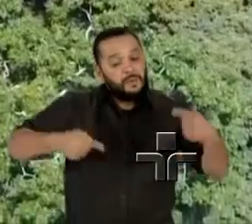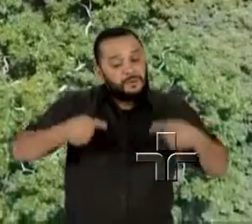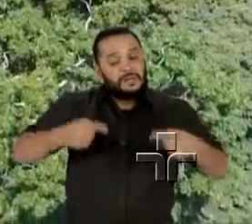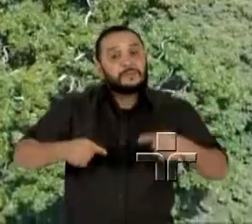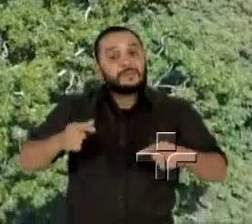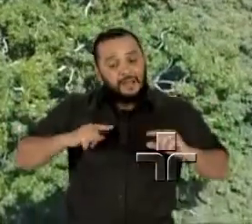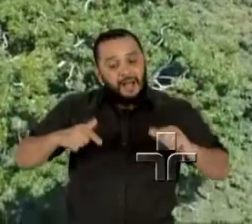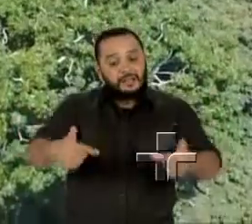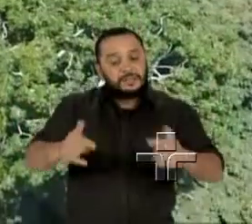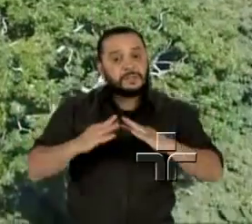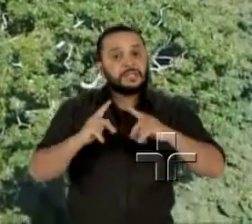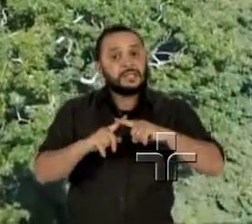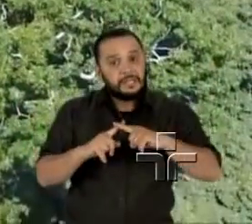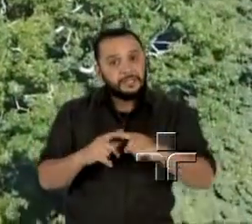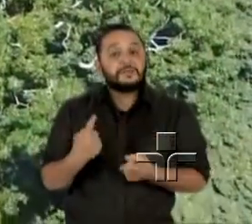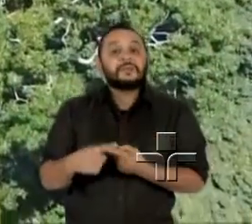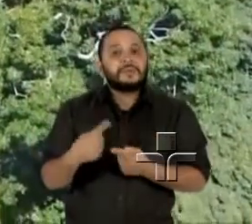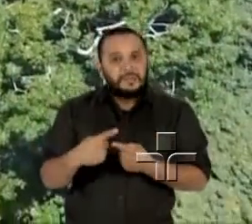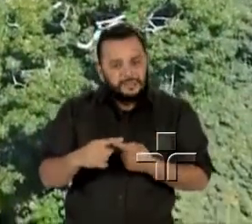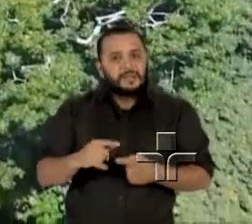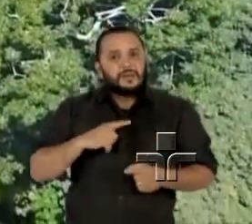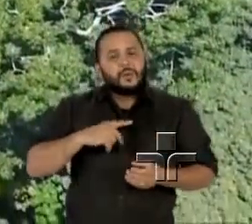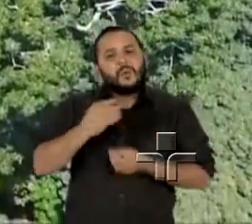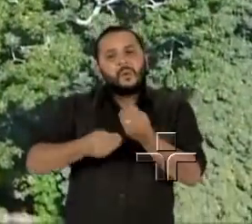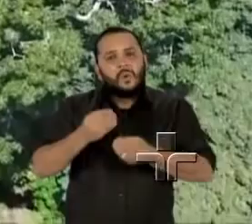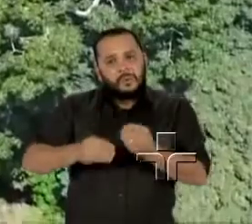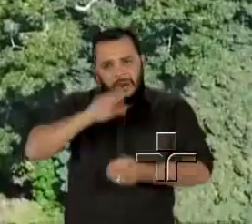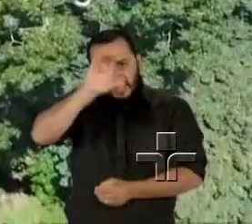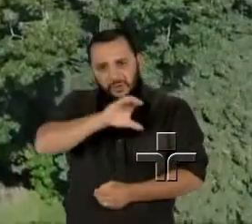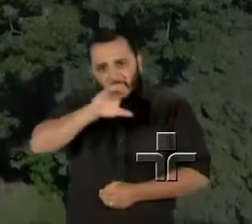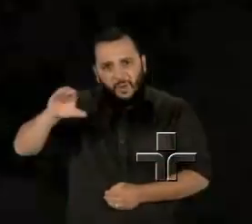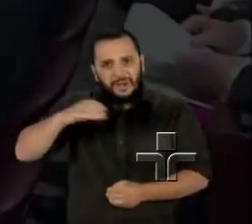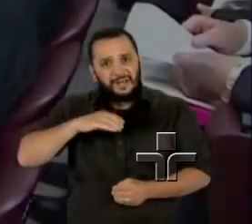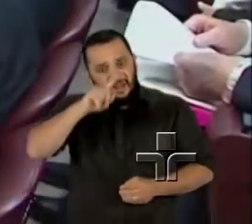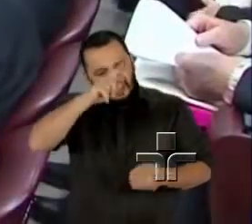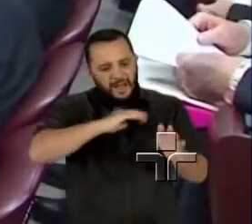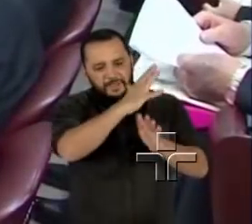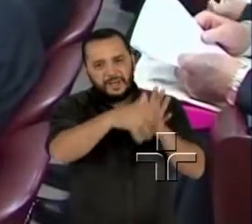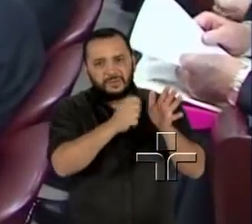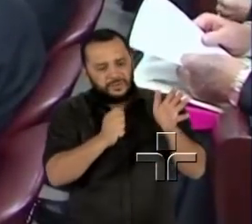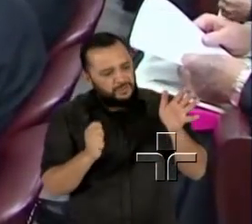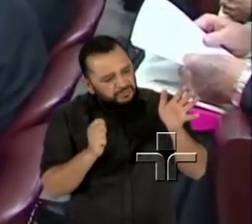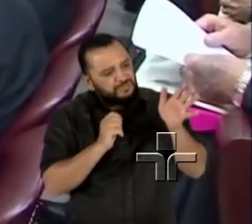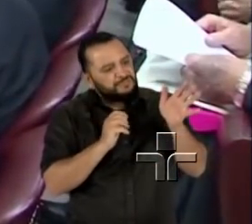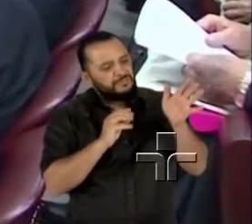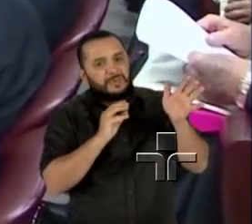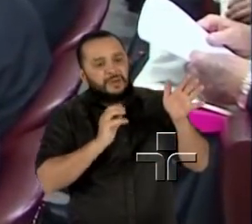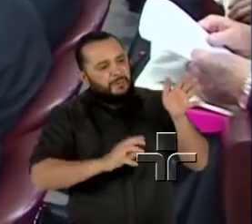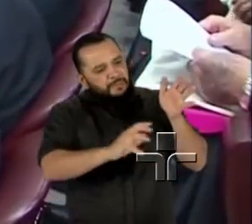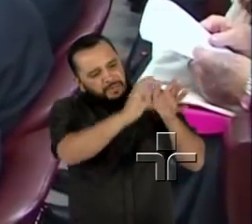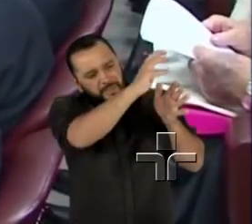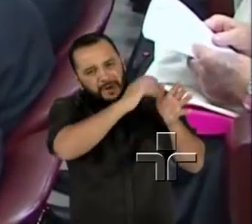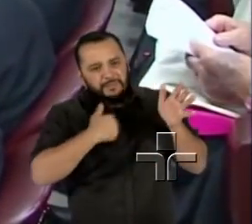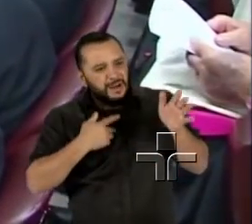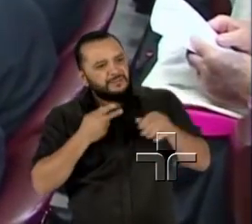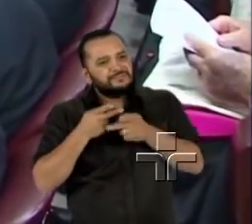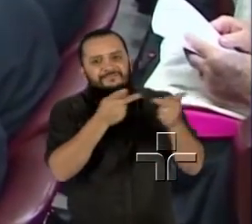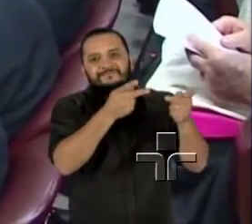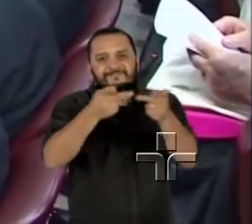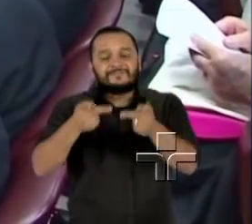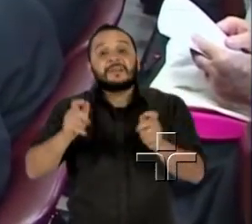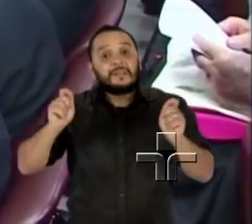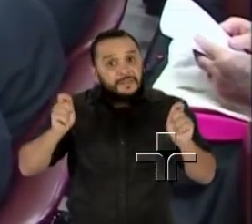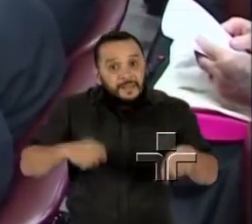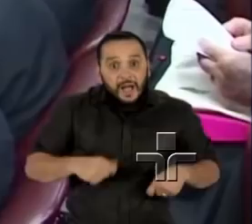Ao analisar as dificuldades para a presença católica no vasto território amazônico, coloca a reflexão sobre a possibilidade de ordenação de